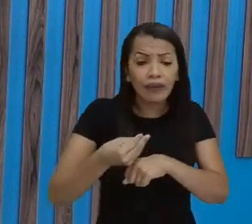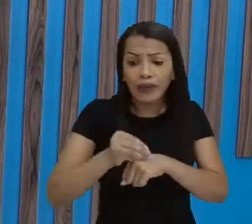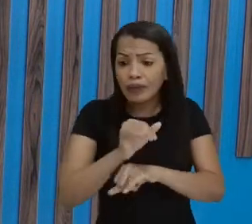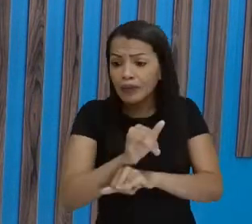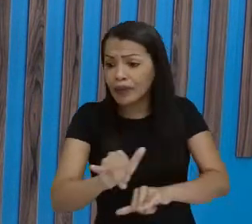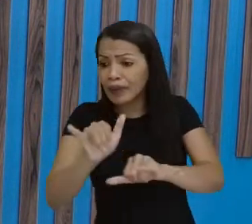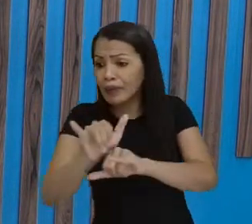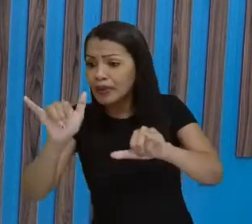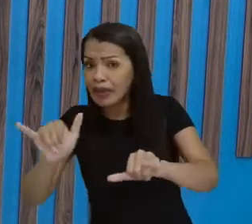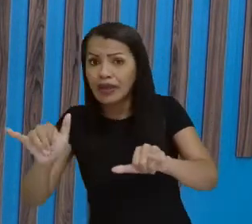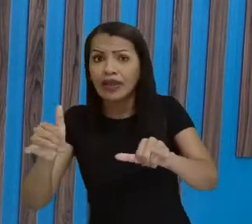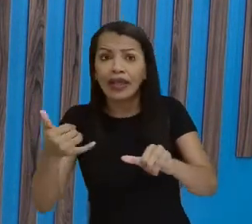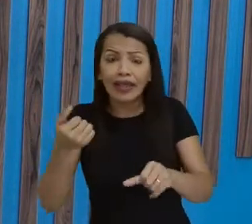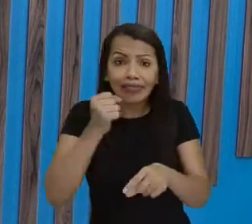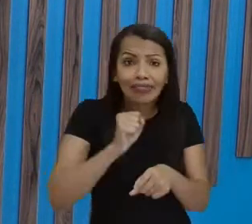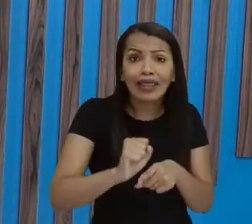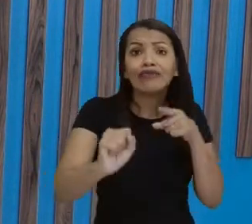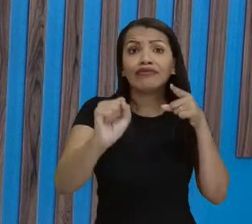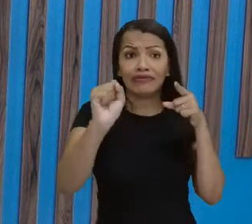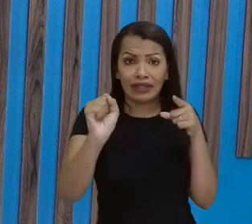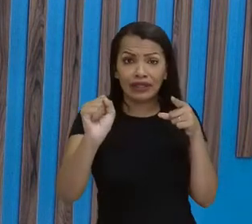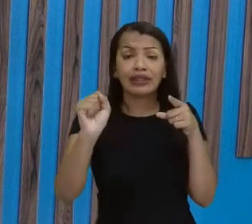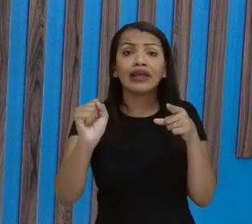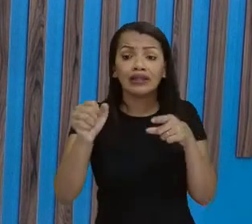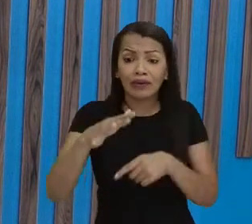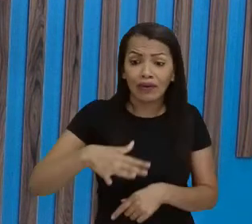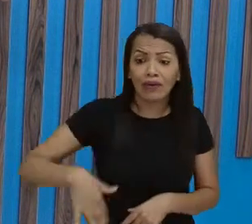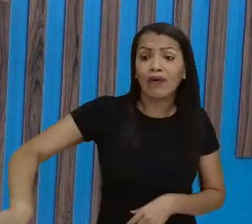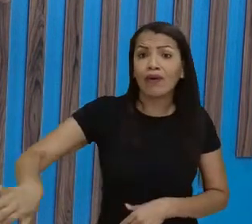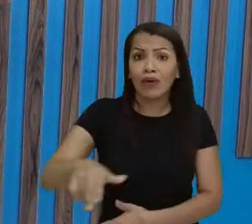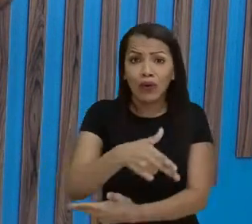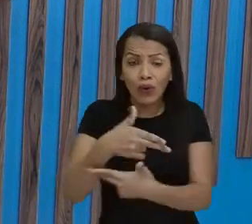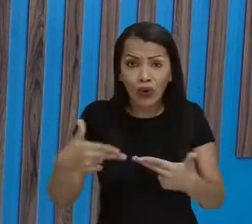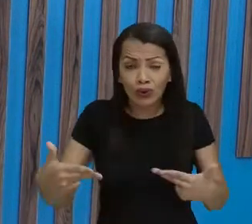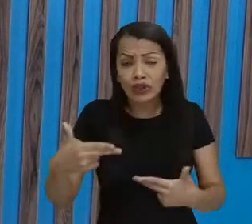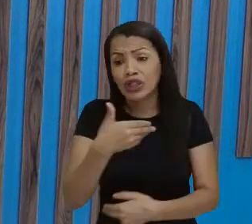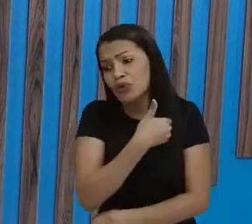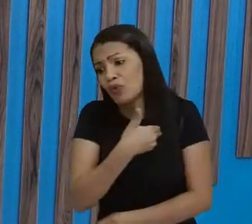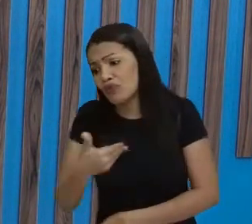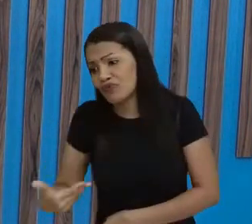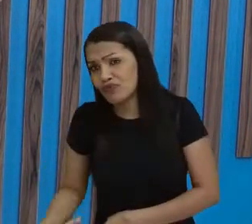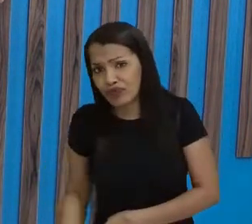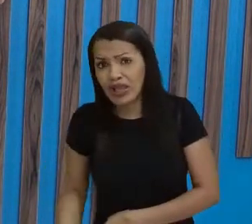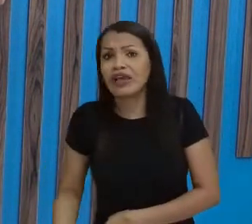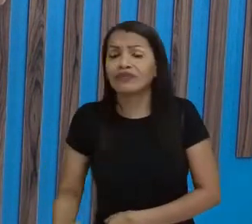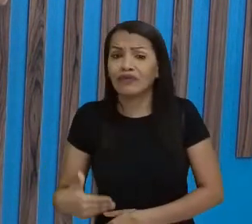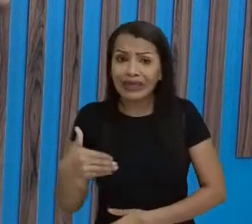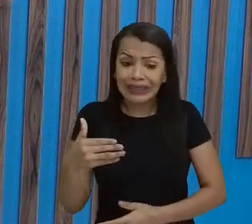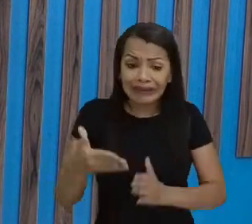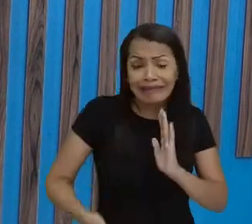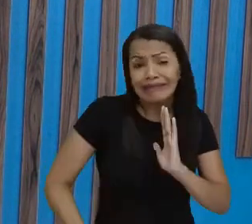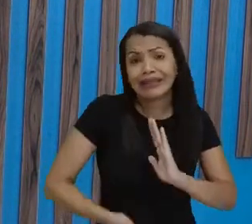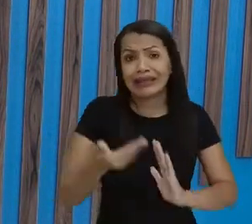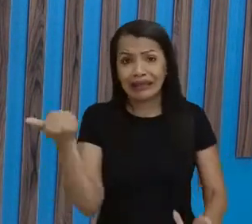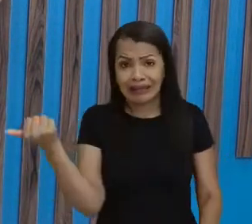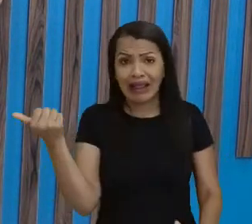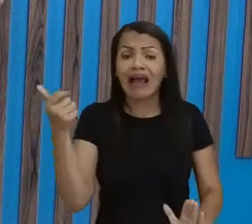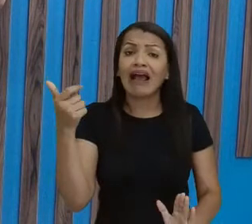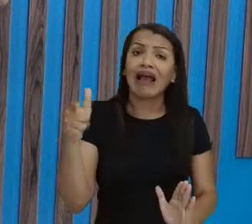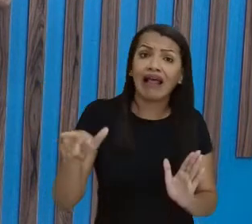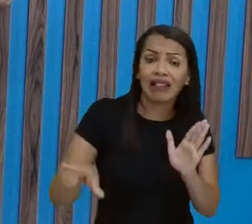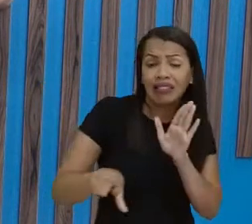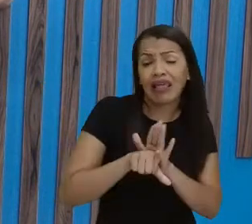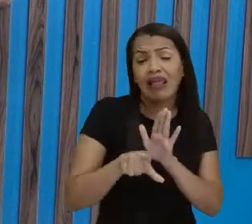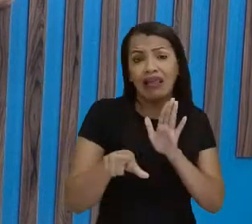termina defendendo regimes e formas de governo que vão cessear as suas liberdades. Paulo Freire